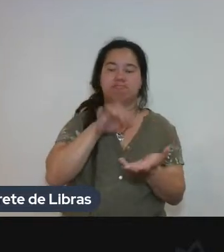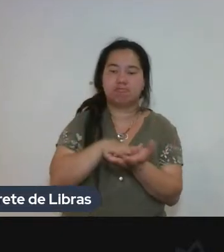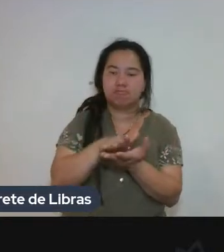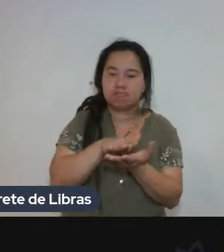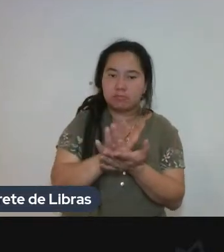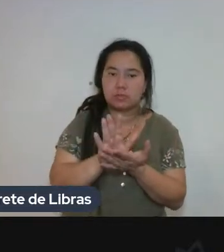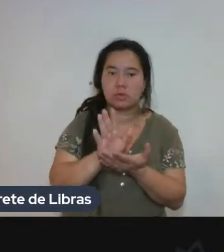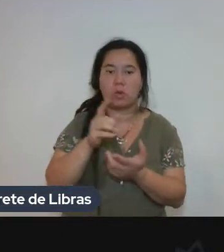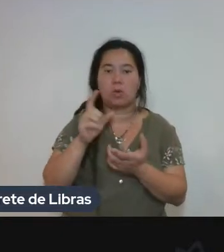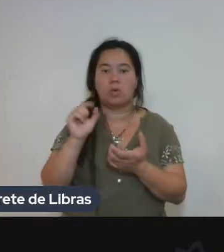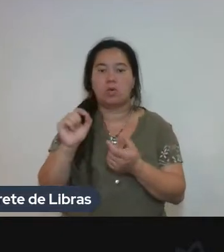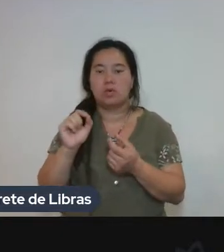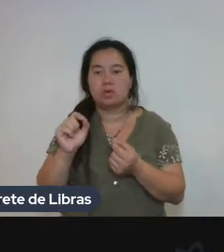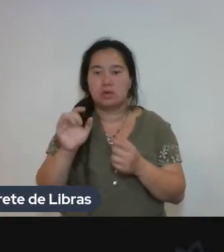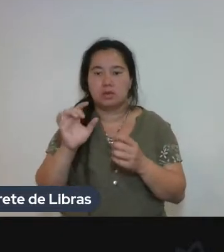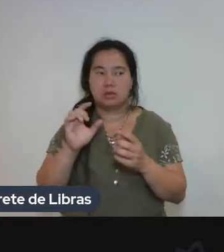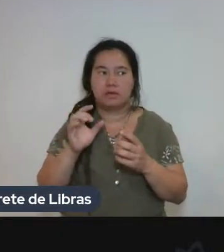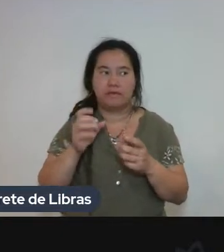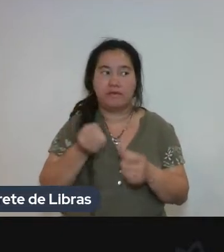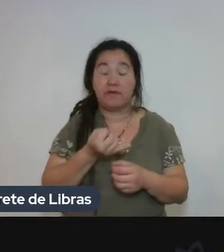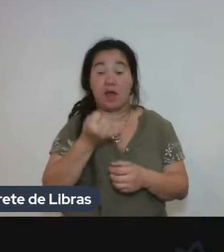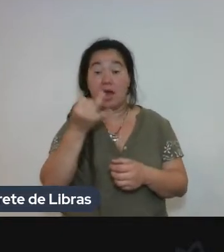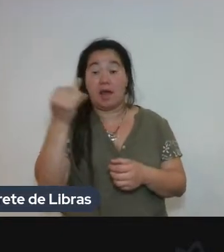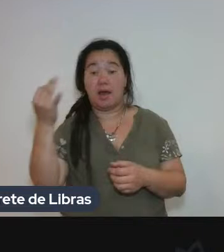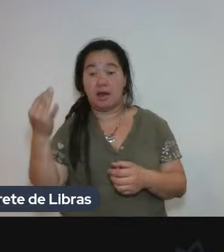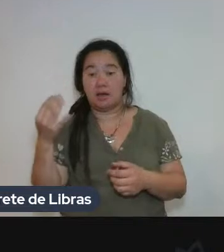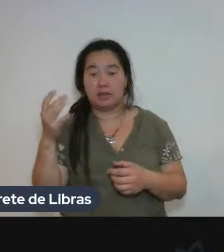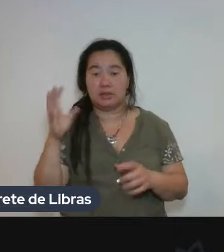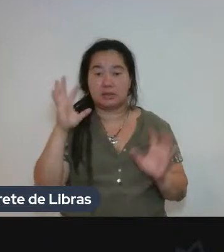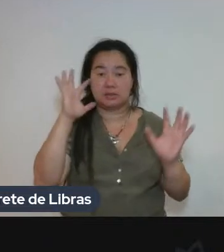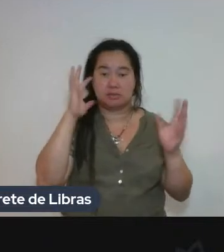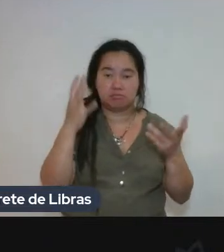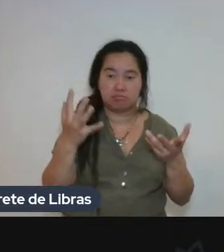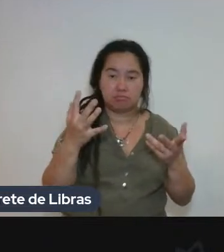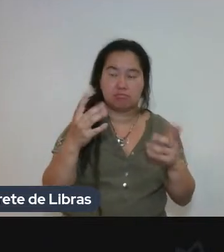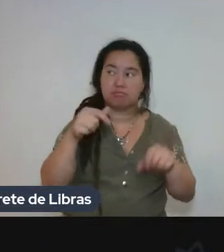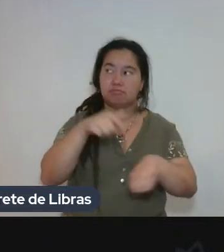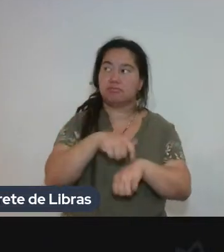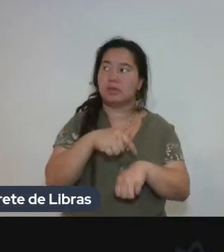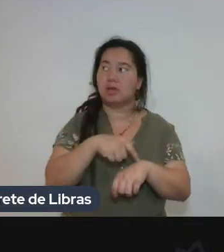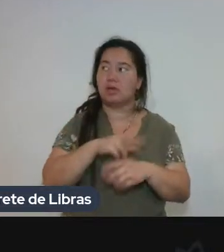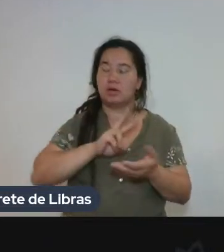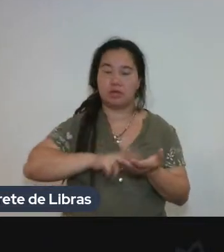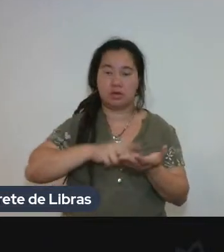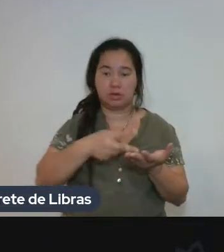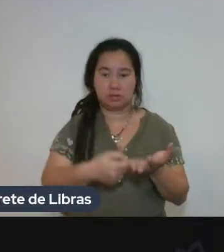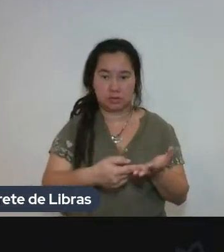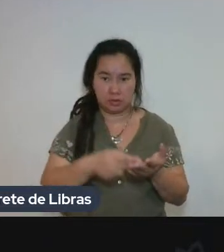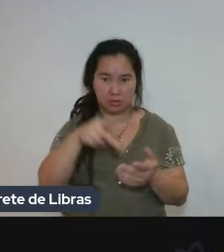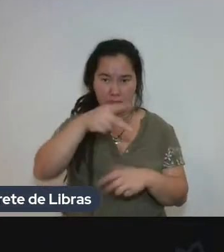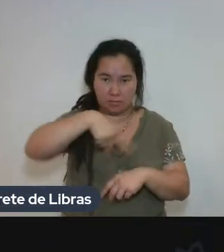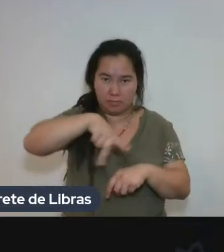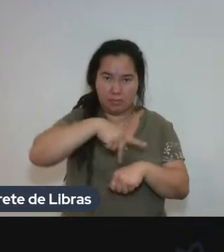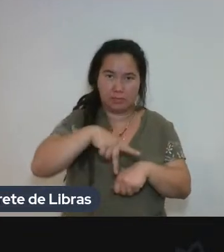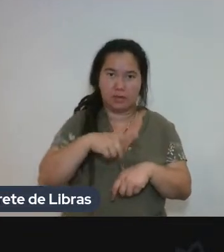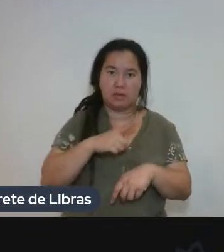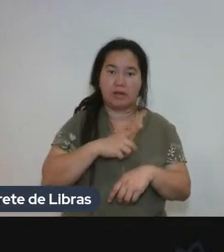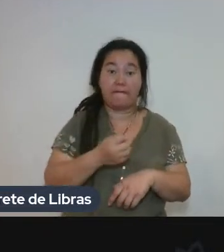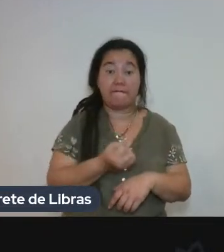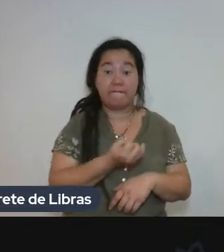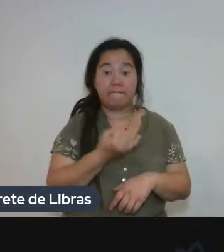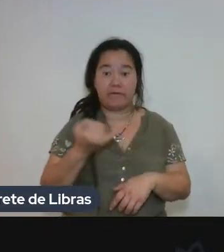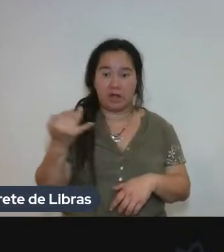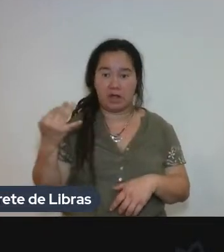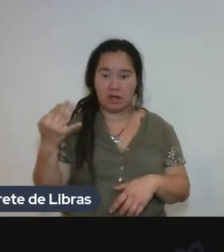que estão por trás de uma determinada obra, que chega, por exemplo, em nosso país. Então, gente tem uma quantidade de obras